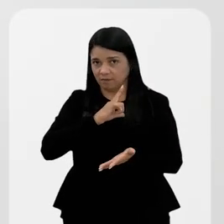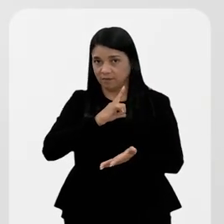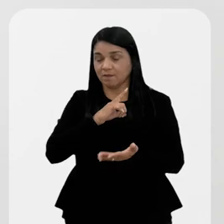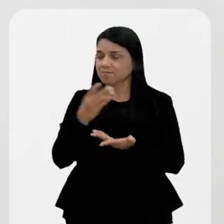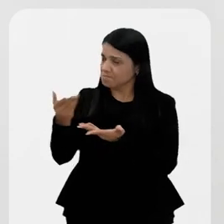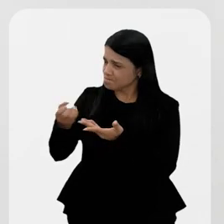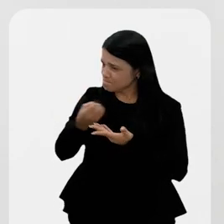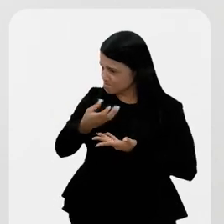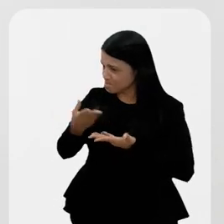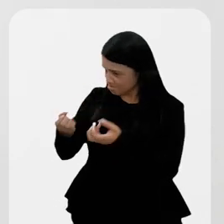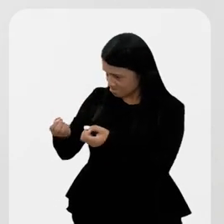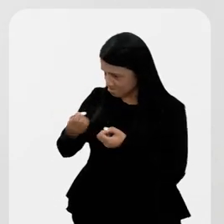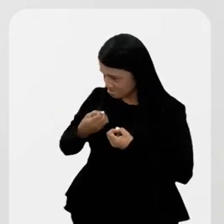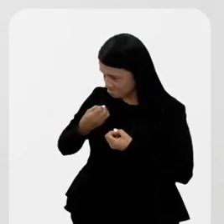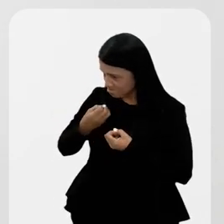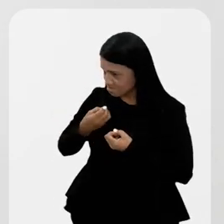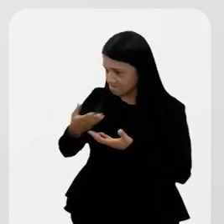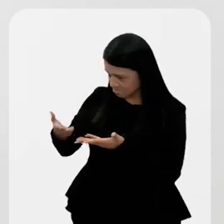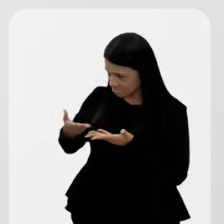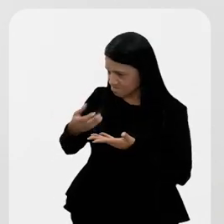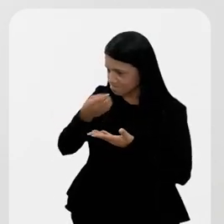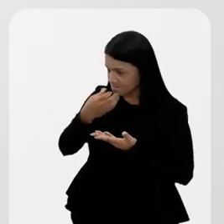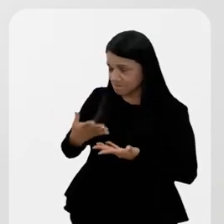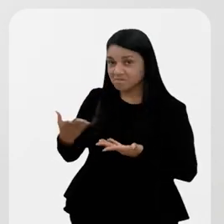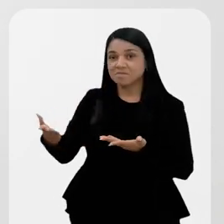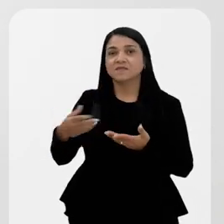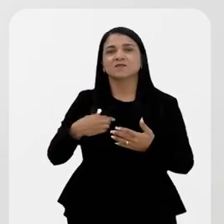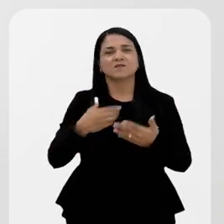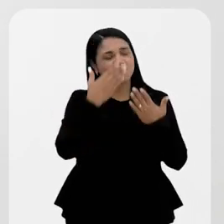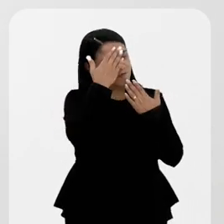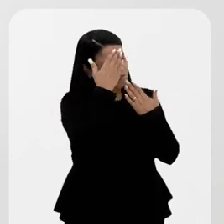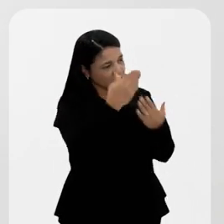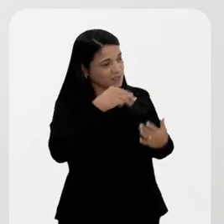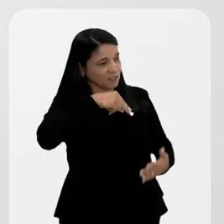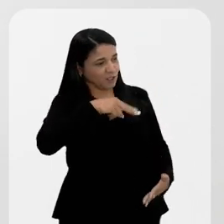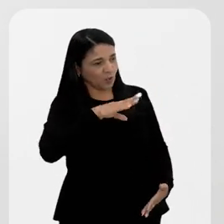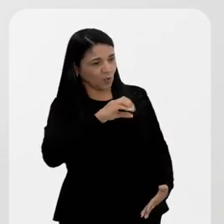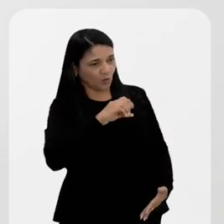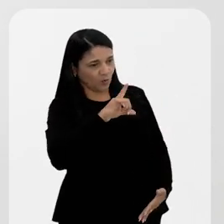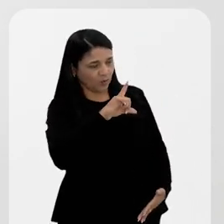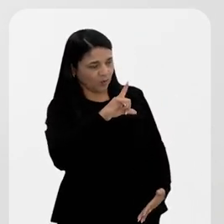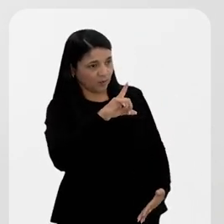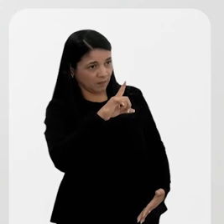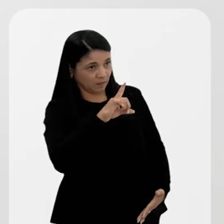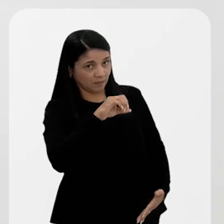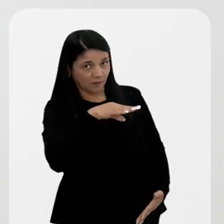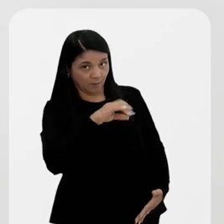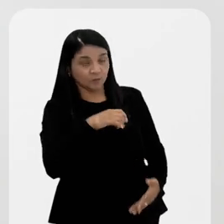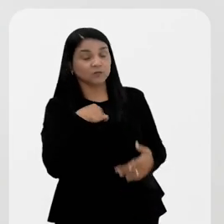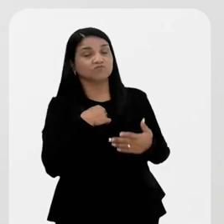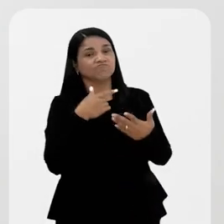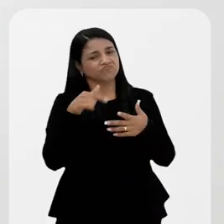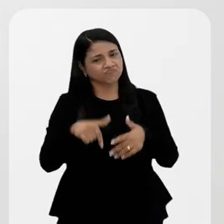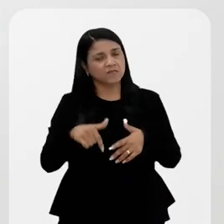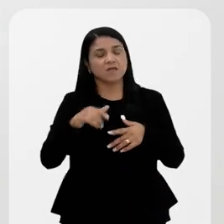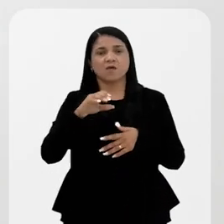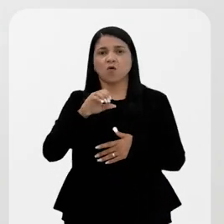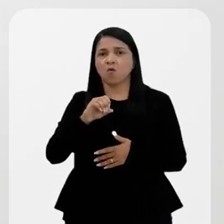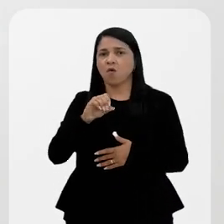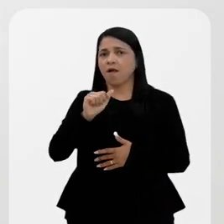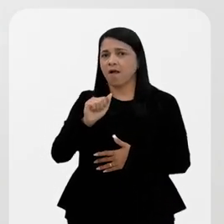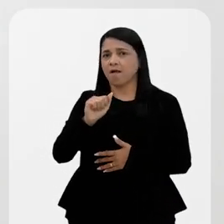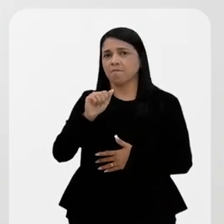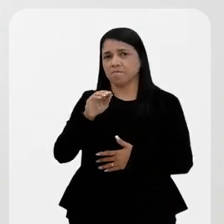presidenta. Obrigada, Nicodemos. Agradeço muito o espaço que tanto a OAB quanto a TV